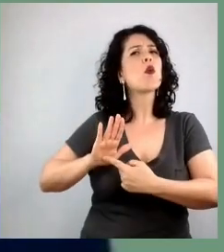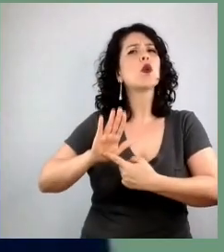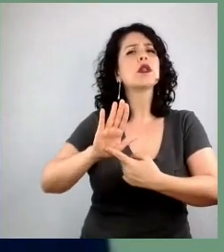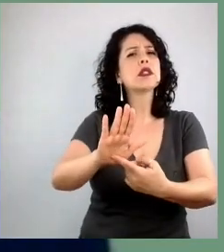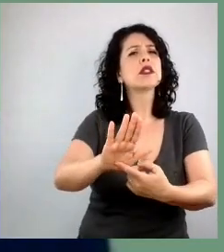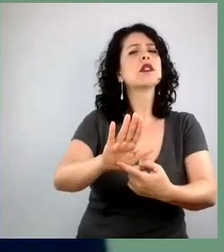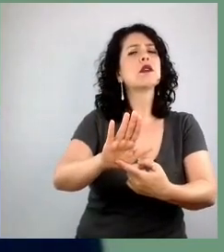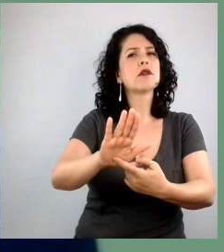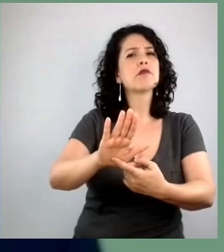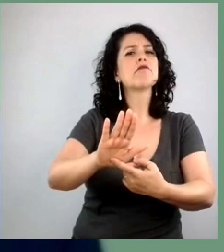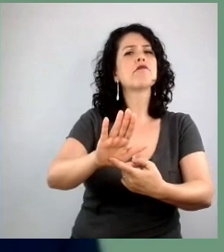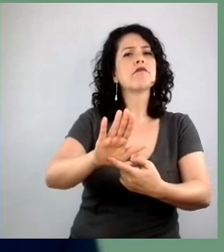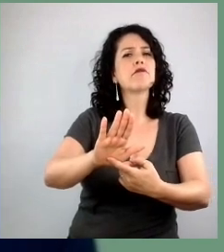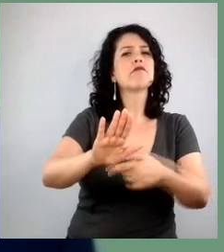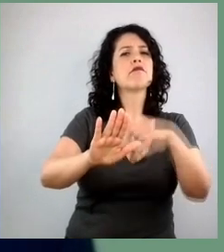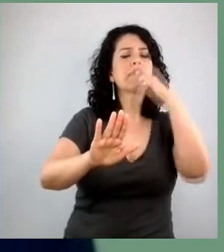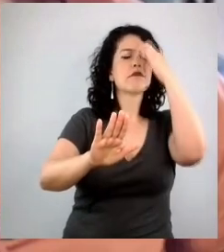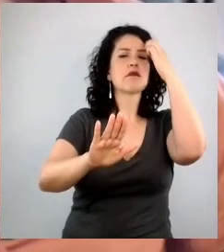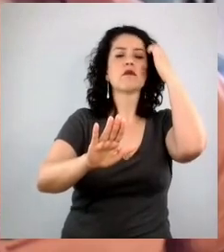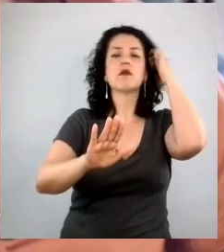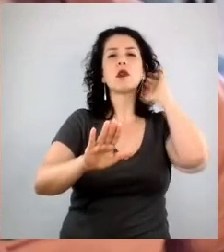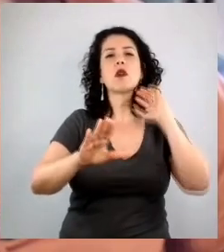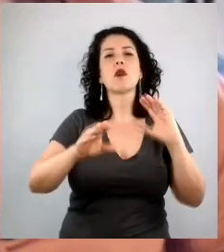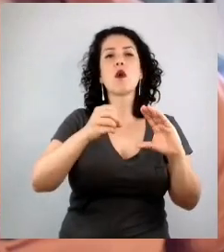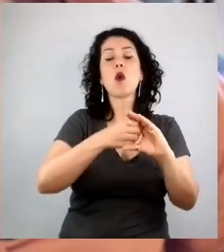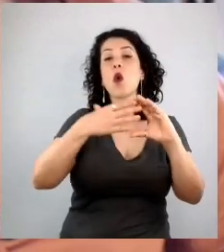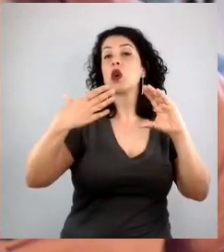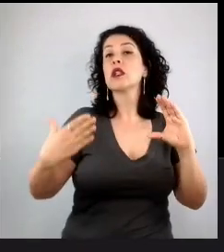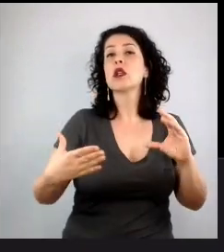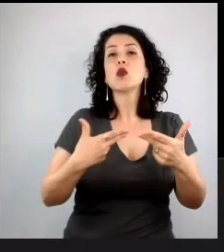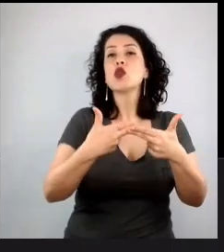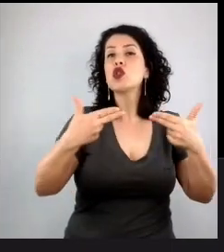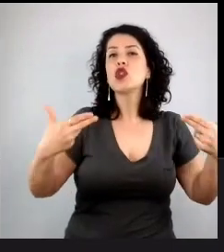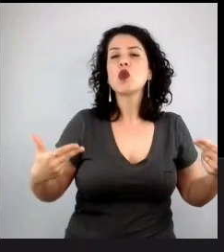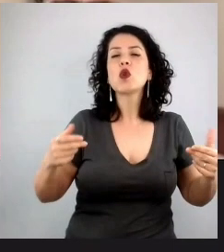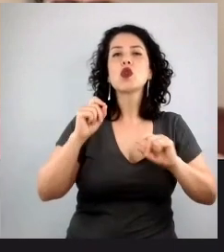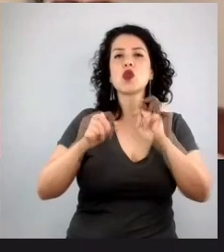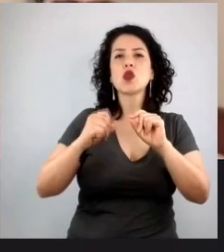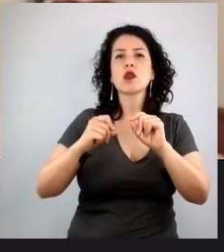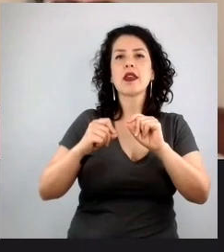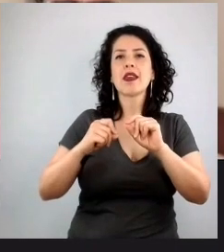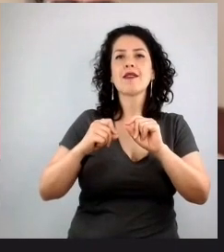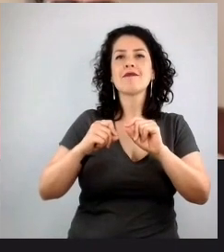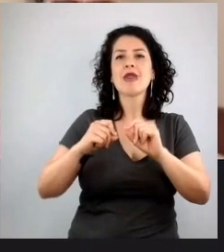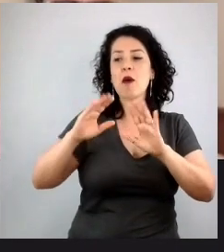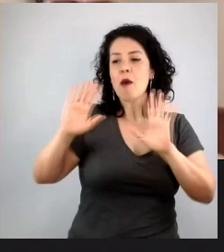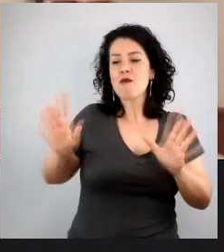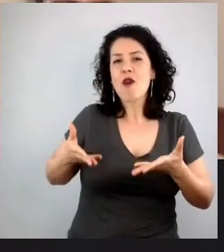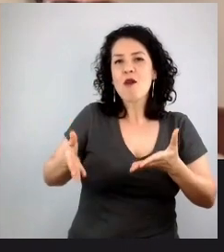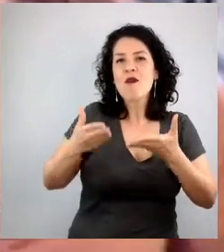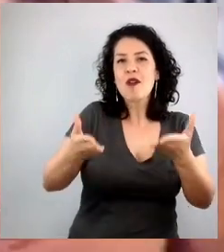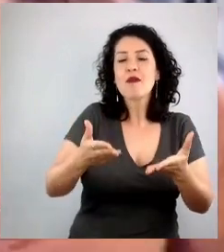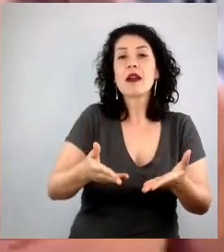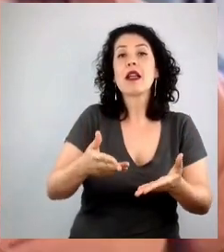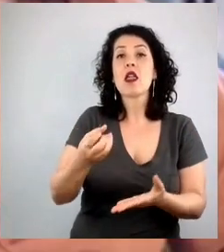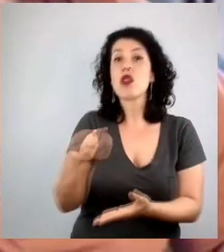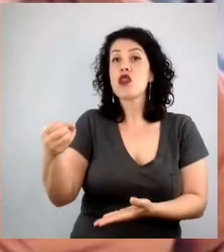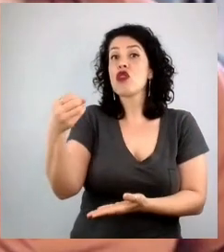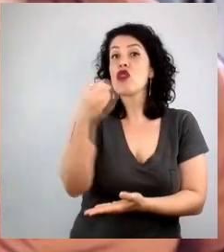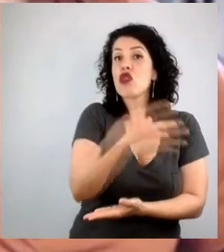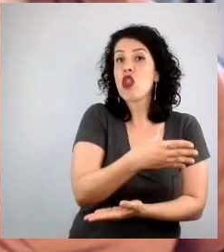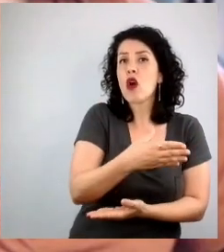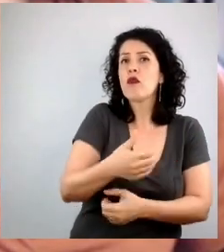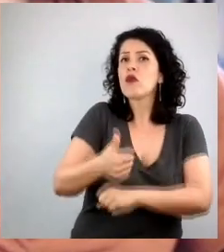conteúdo e formando as novas gerações de planejadores das agências, das empresas como um todo.